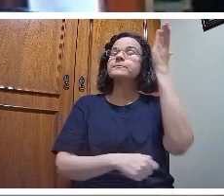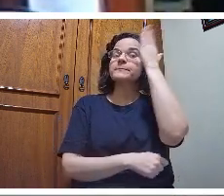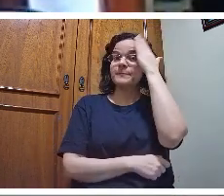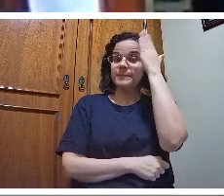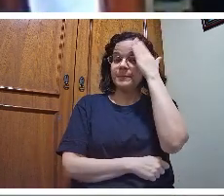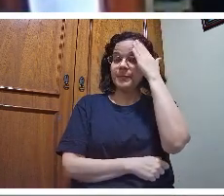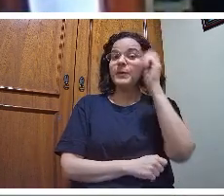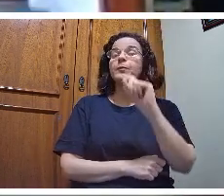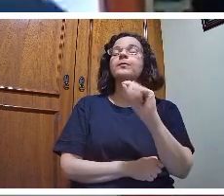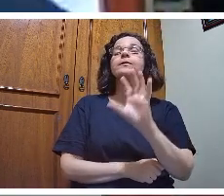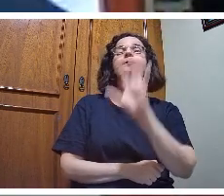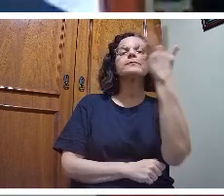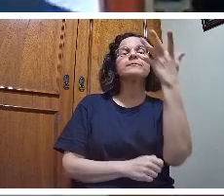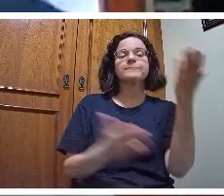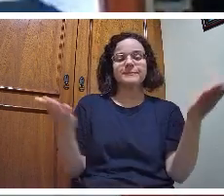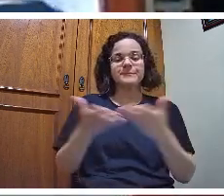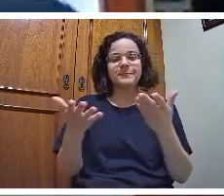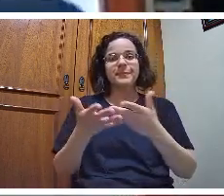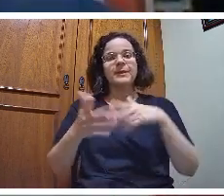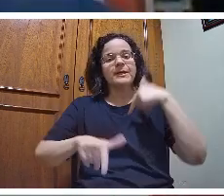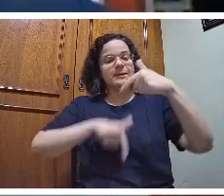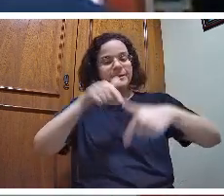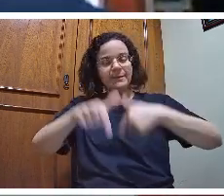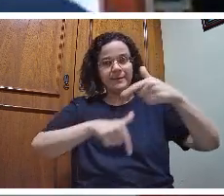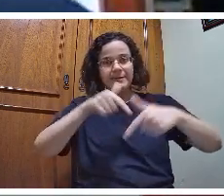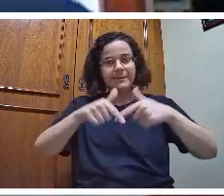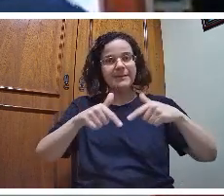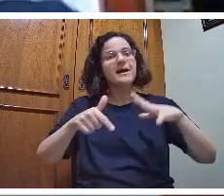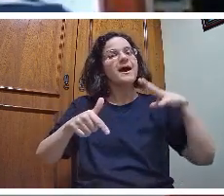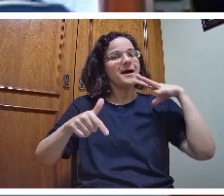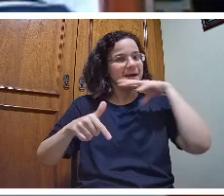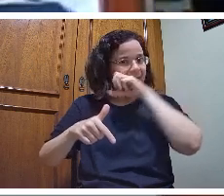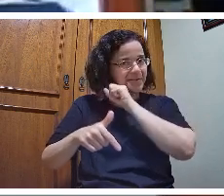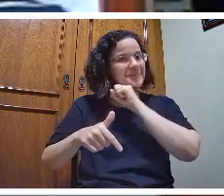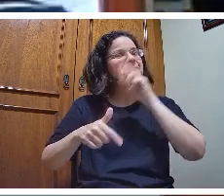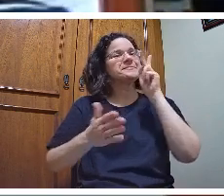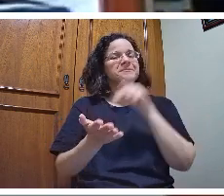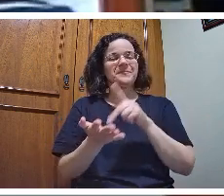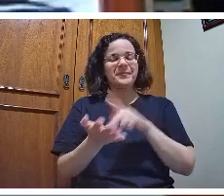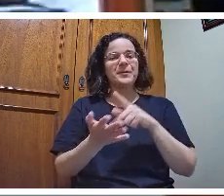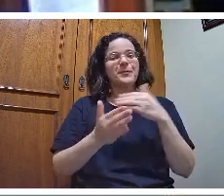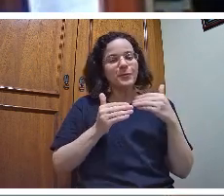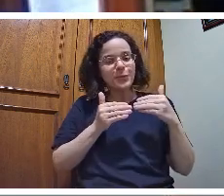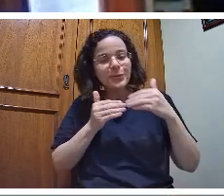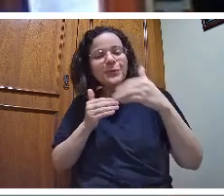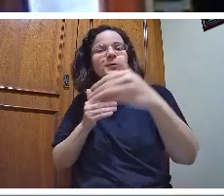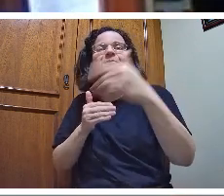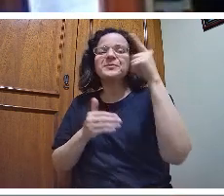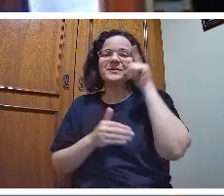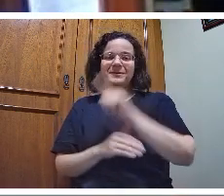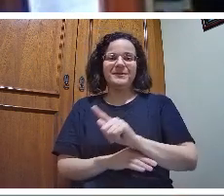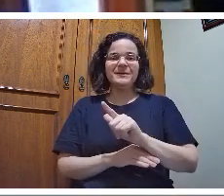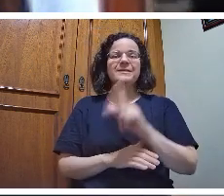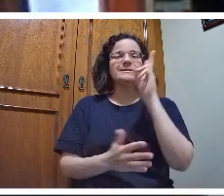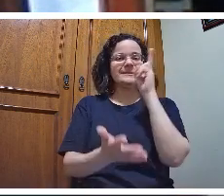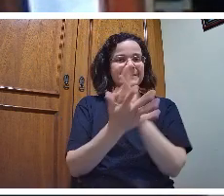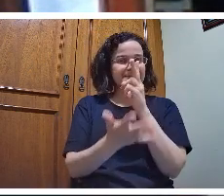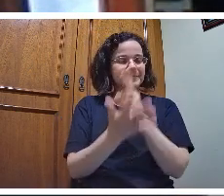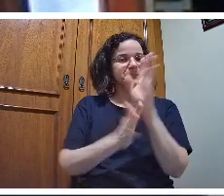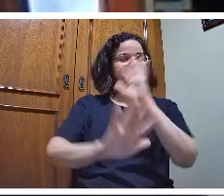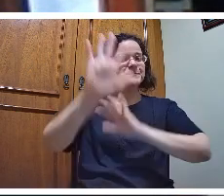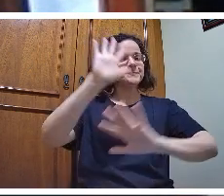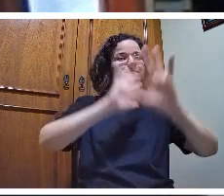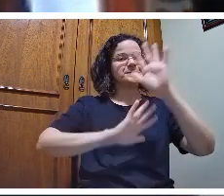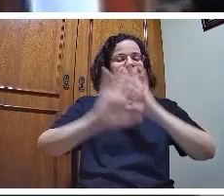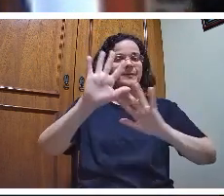correndo para que a gente chegue. Tendo sempre o cuidado. a escola nunca vai chegar